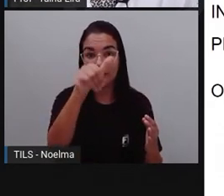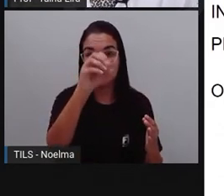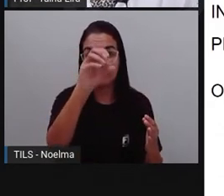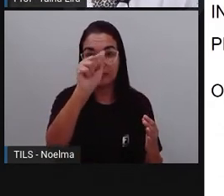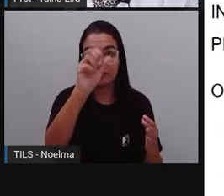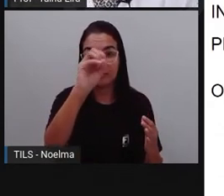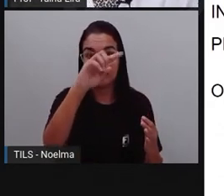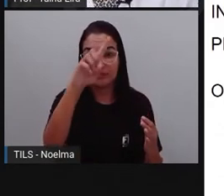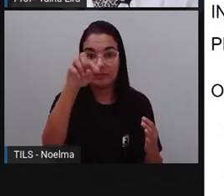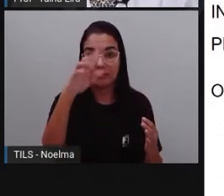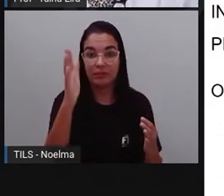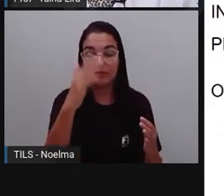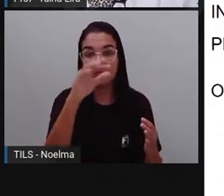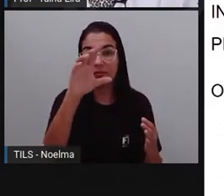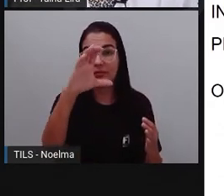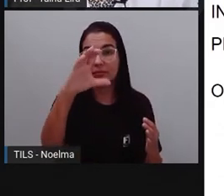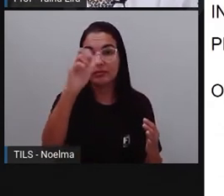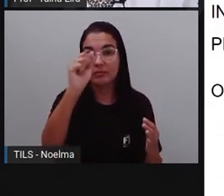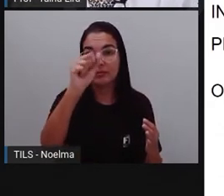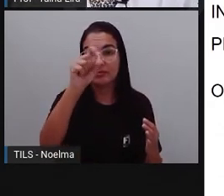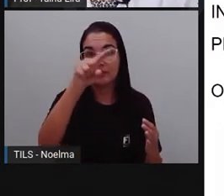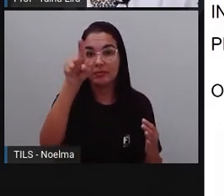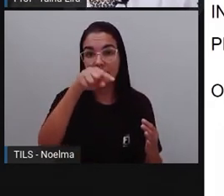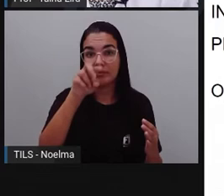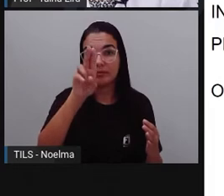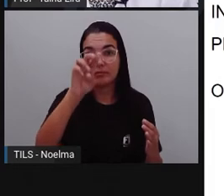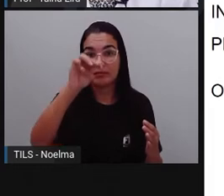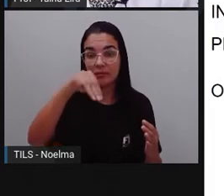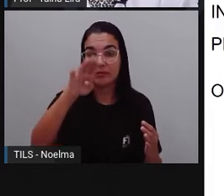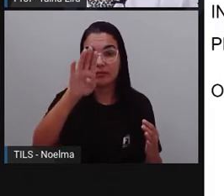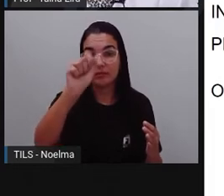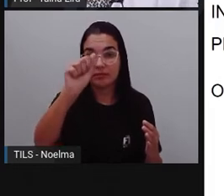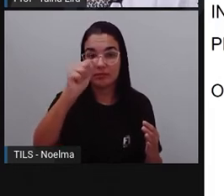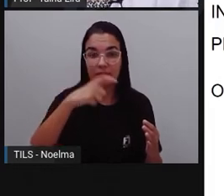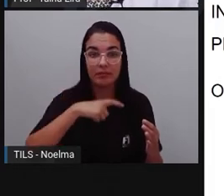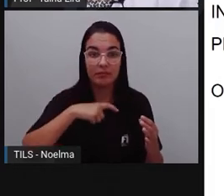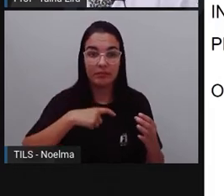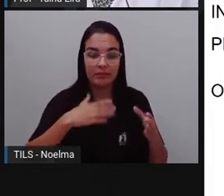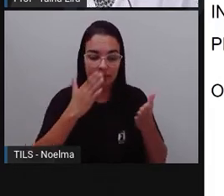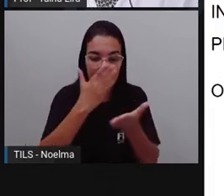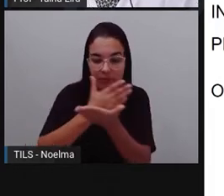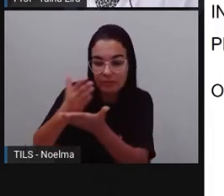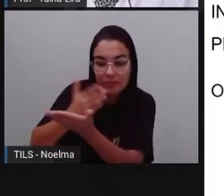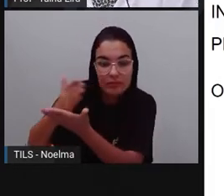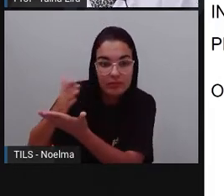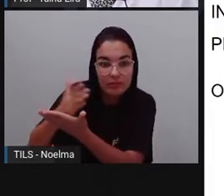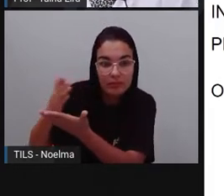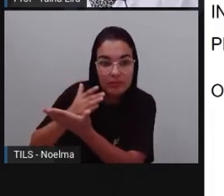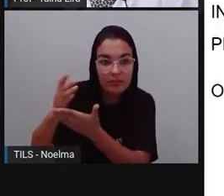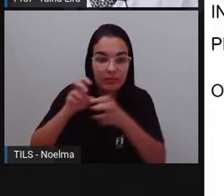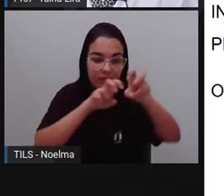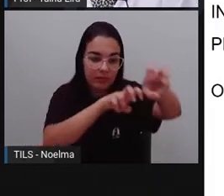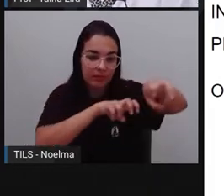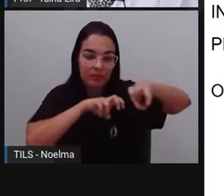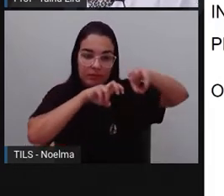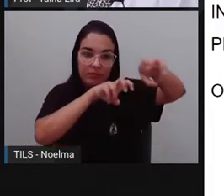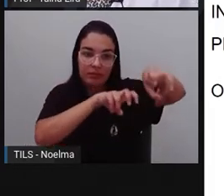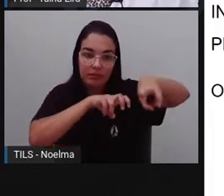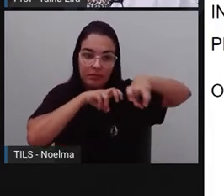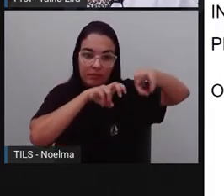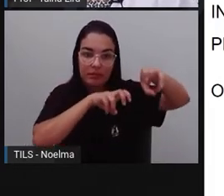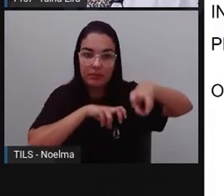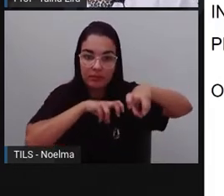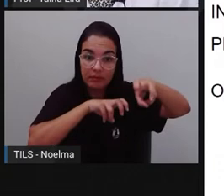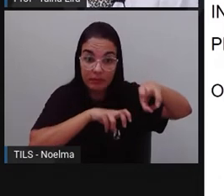quilombolas e está geograficamente entre a zona rural e a indústria, né, o Centro Industrial